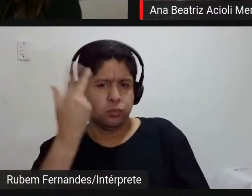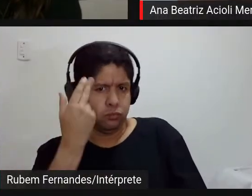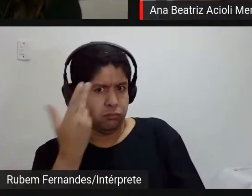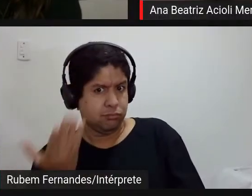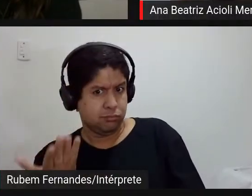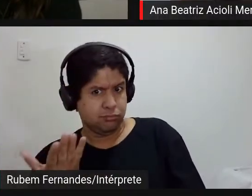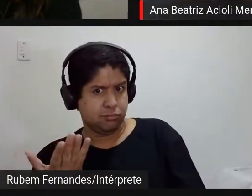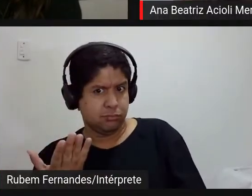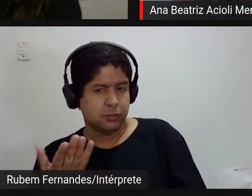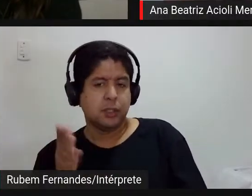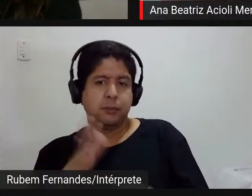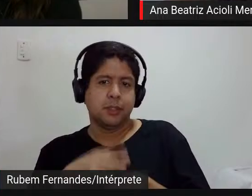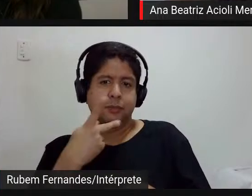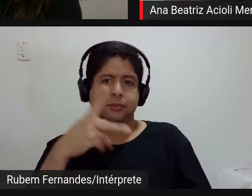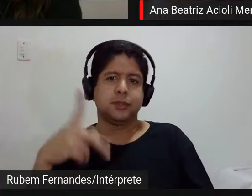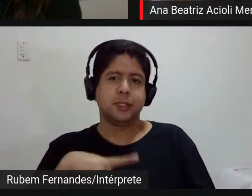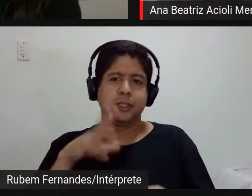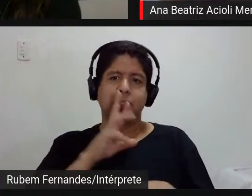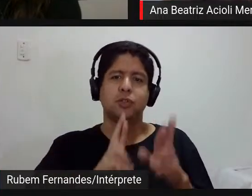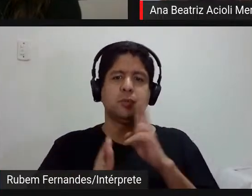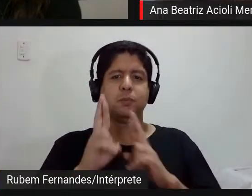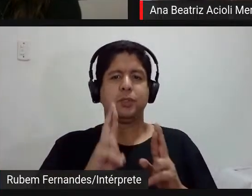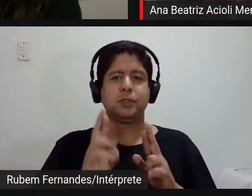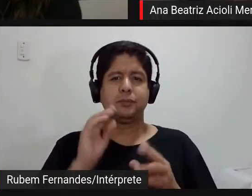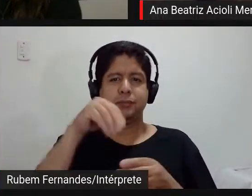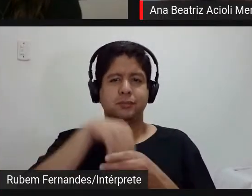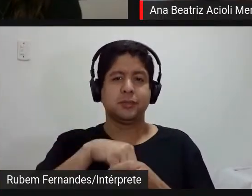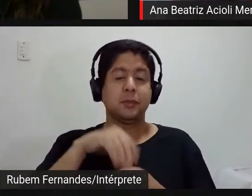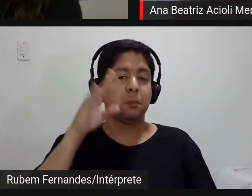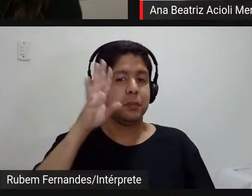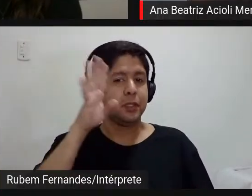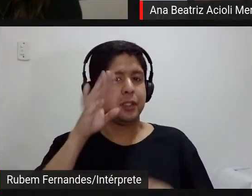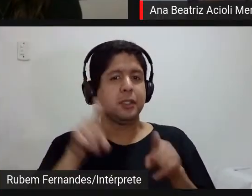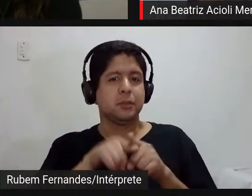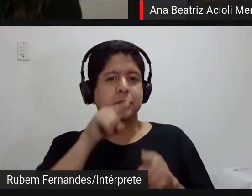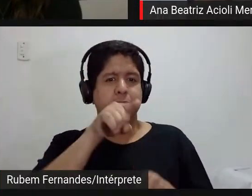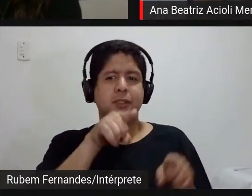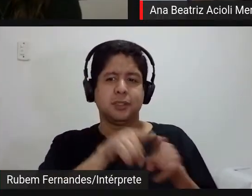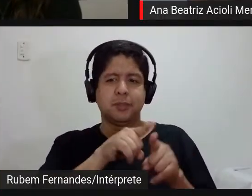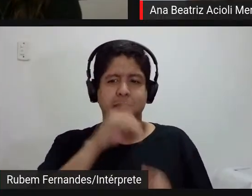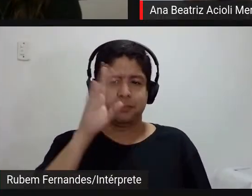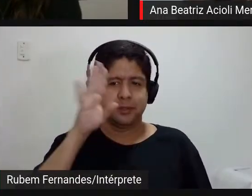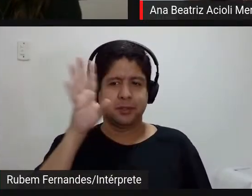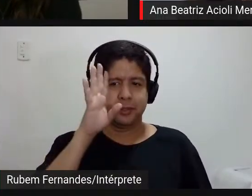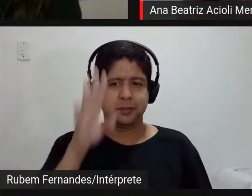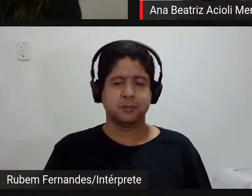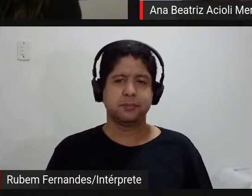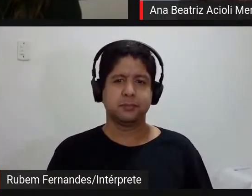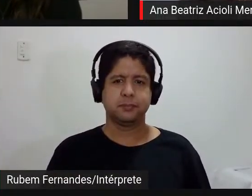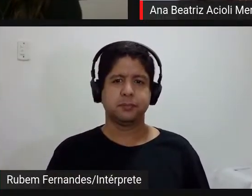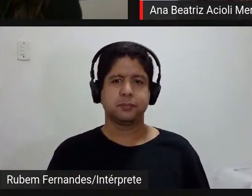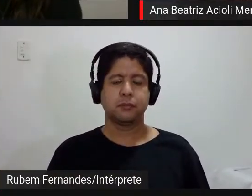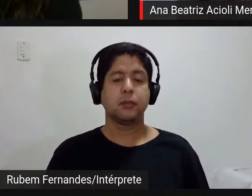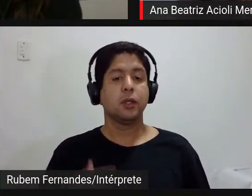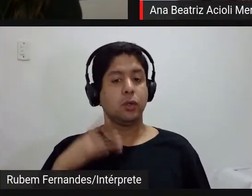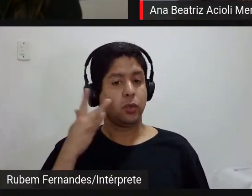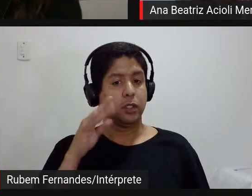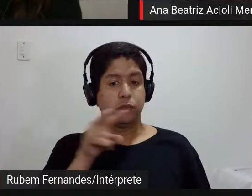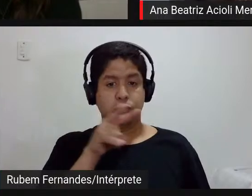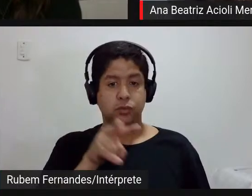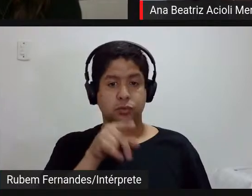aí eu deixo para o público responder pensando e até você também porque eu acho que vocês duas